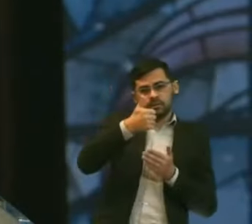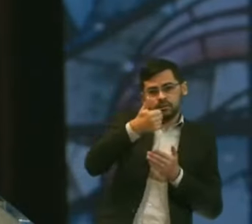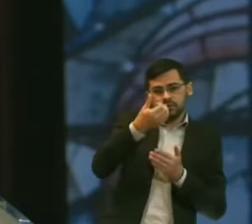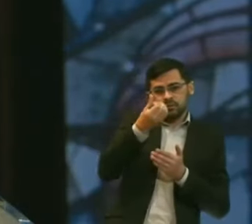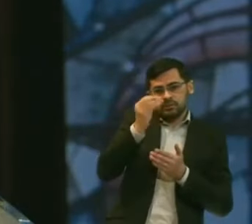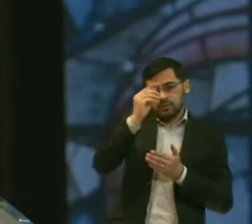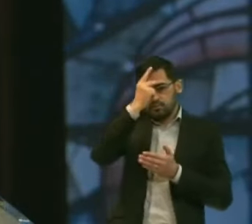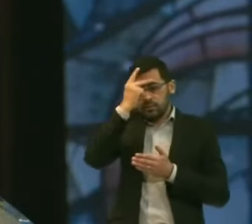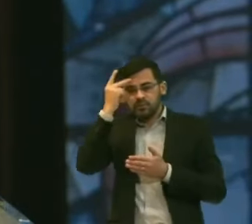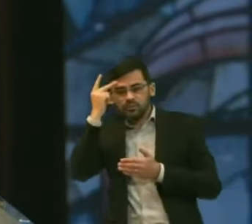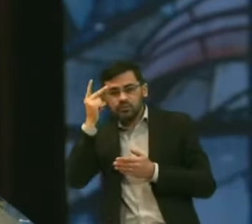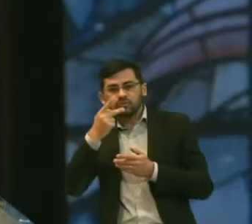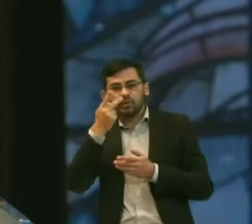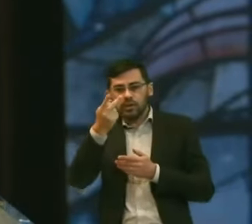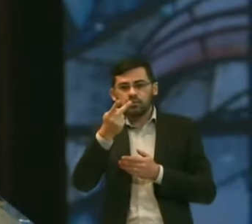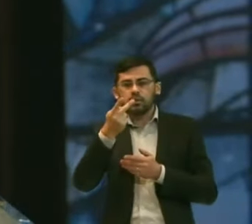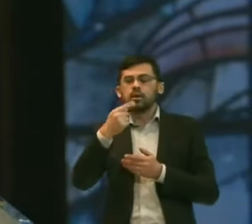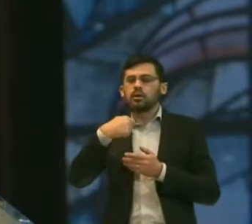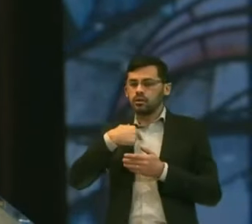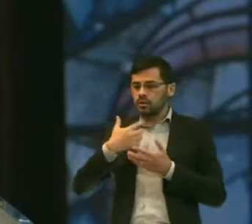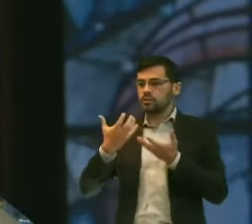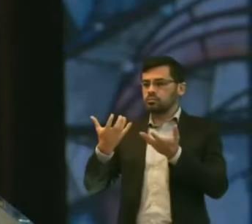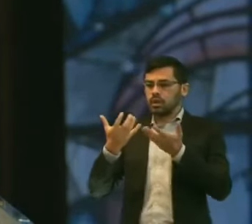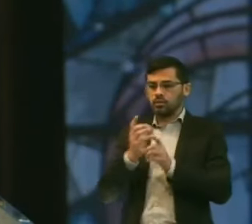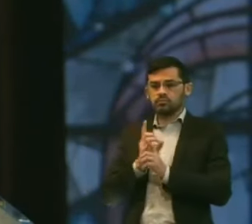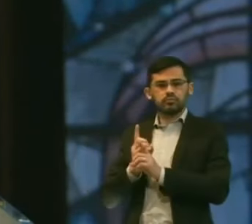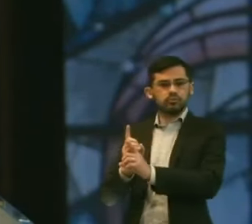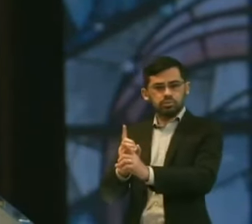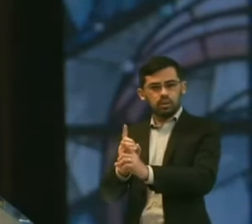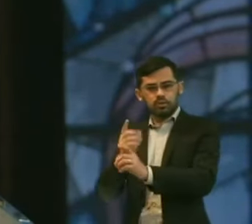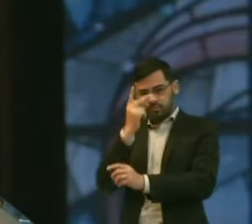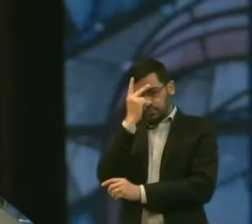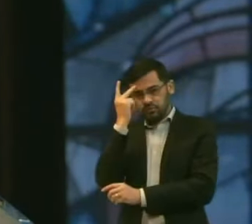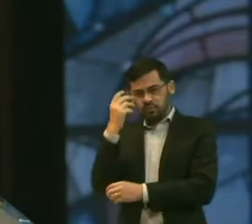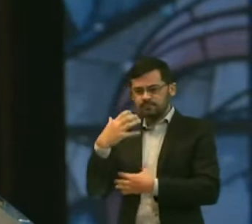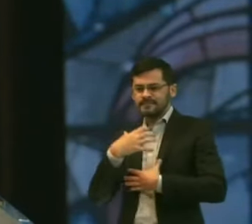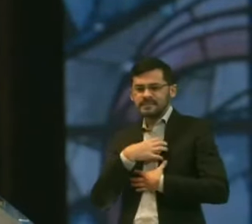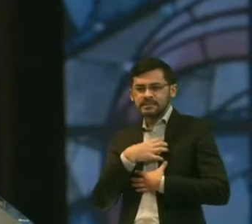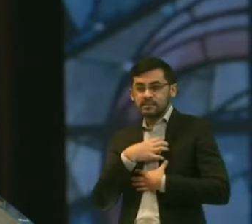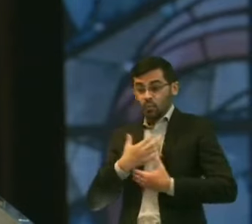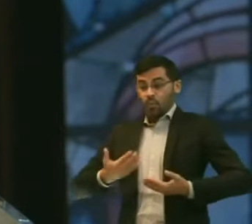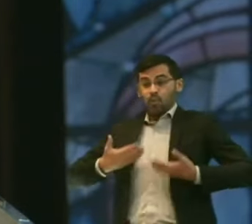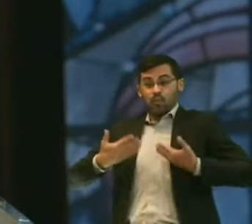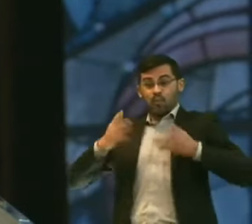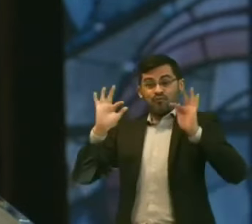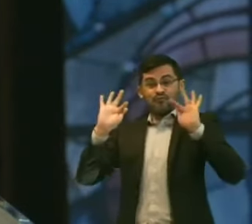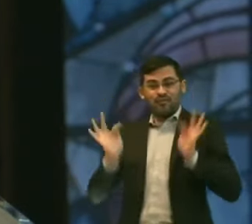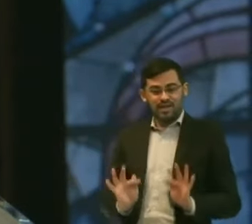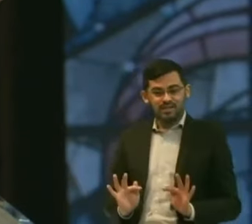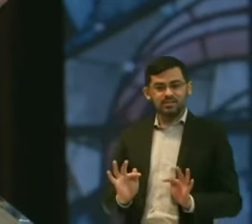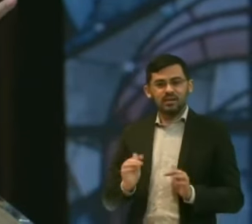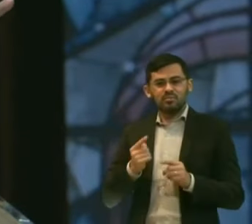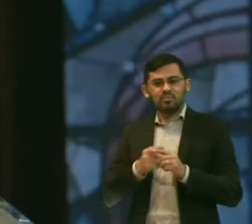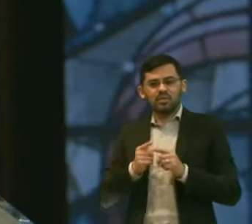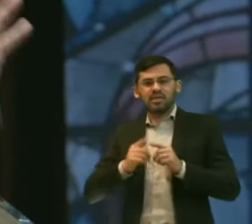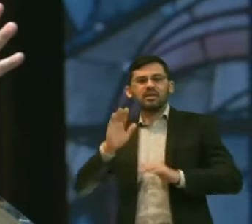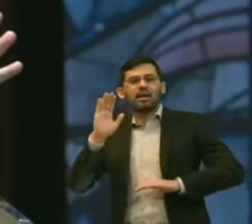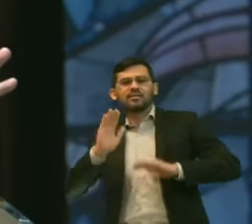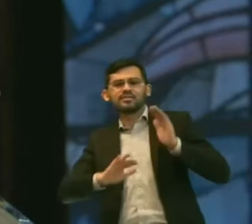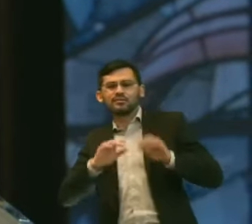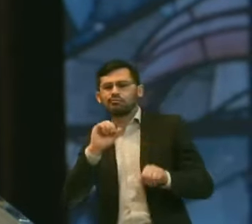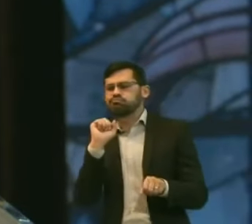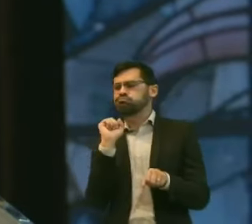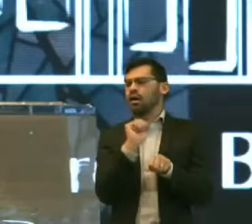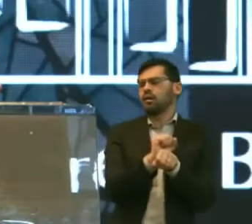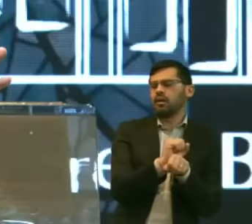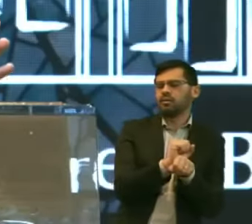160 pessoas disseram Estou disponível pra discipular alguém Eu me senti tão animado Eu disse que eu tinha parado uma campanha A